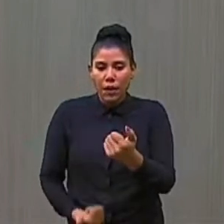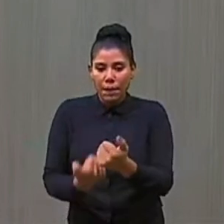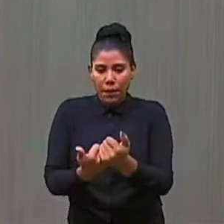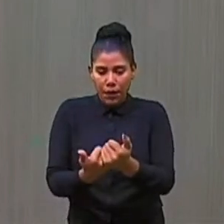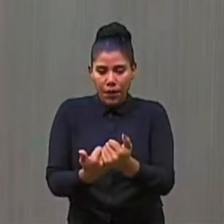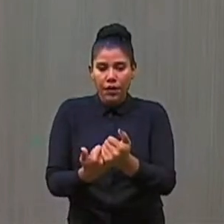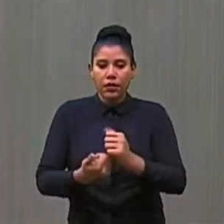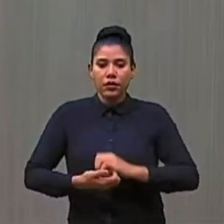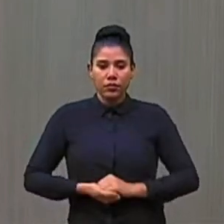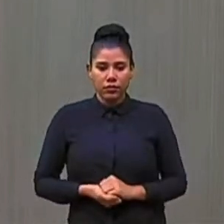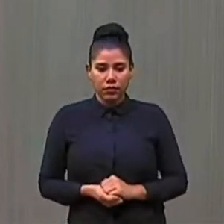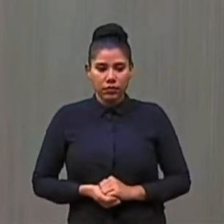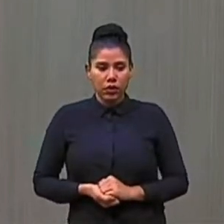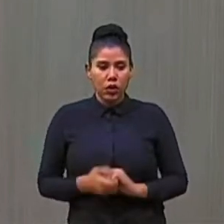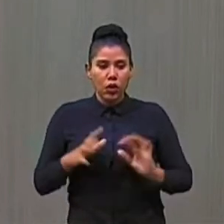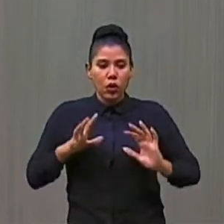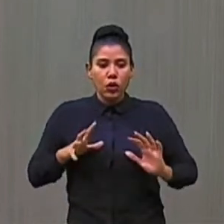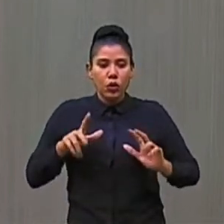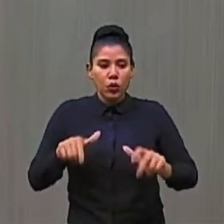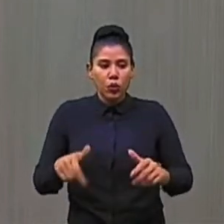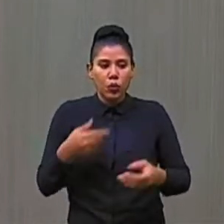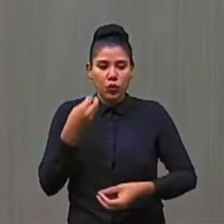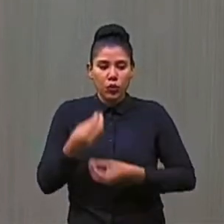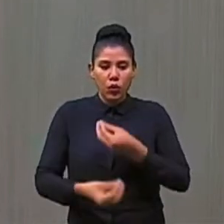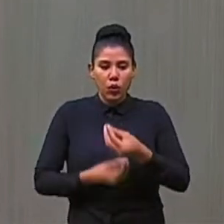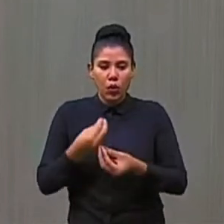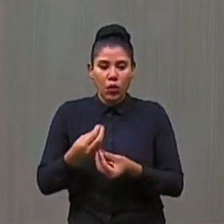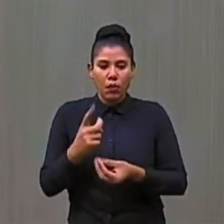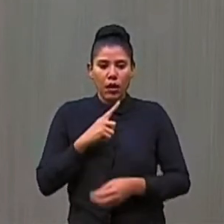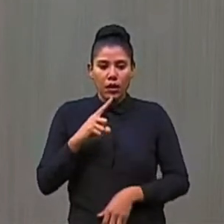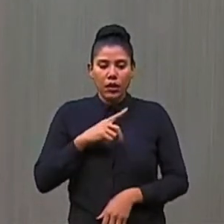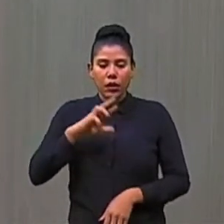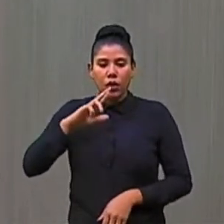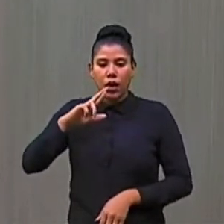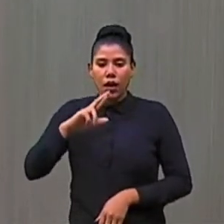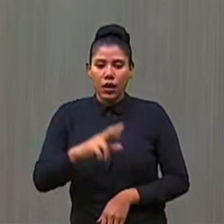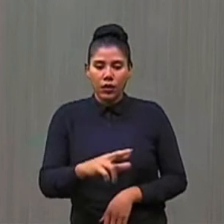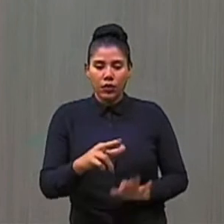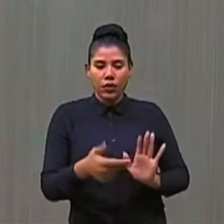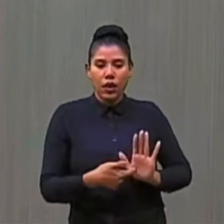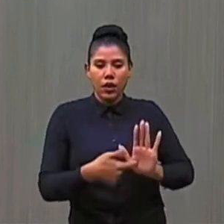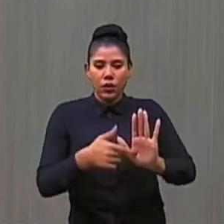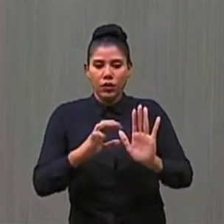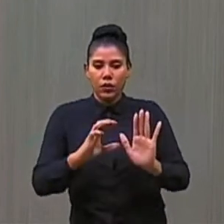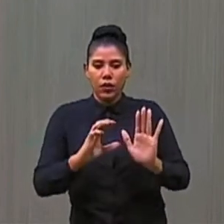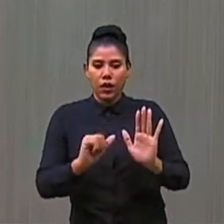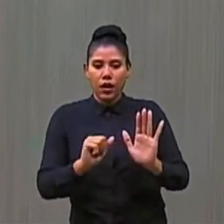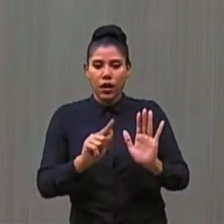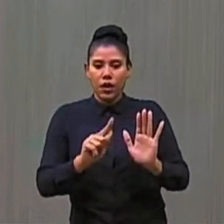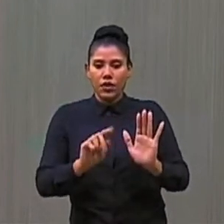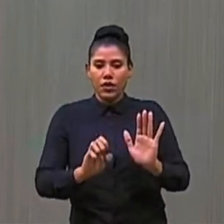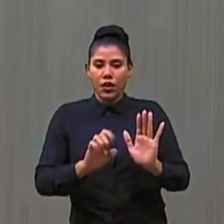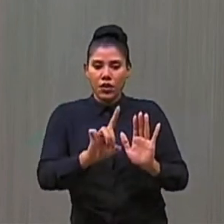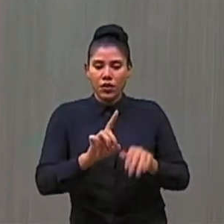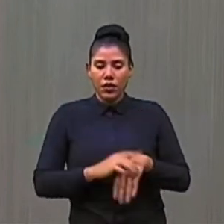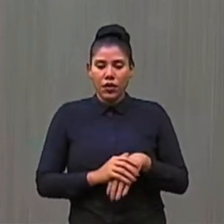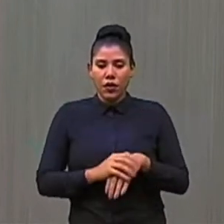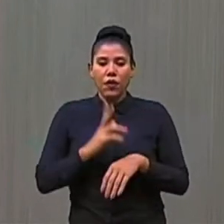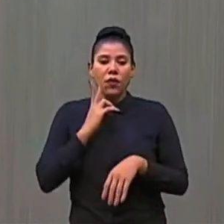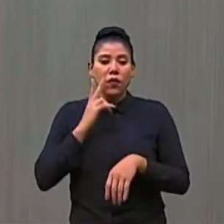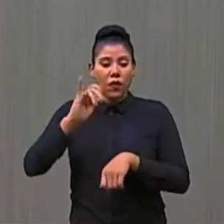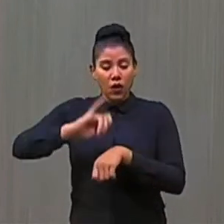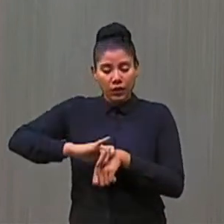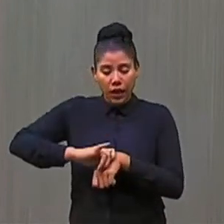e tudo isso se reverte nesse resultado que aparece, segundo o Cajete. Fortaleza,